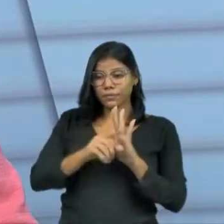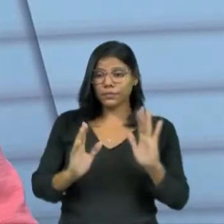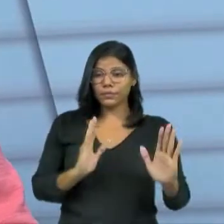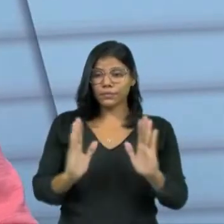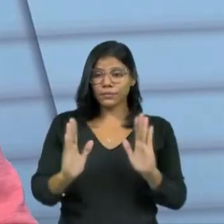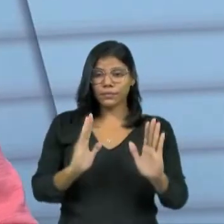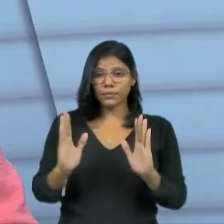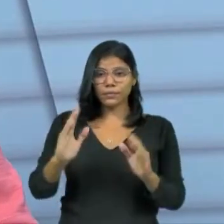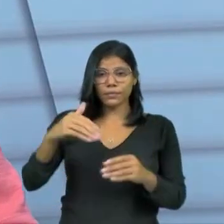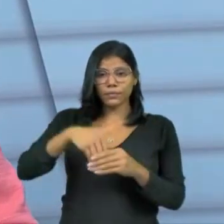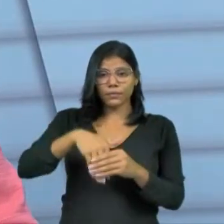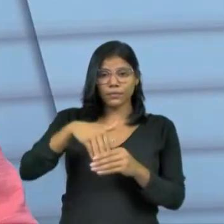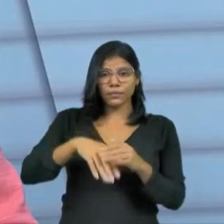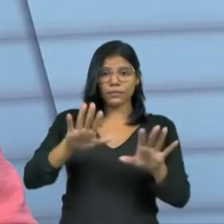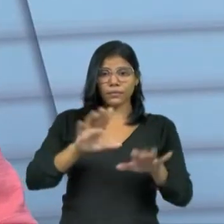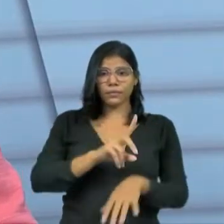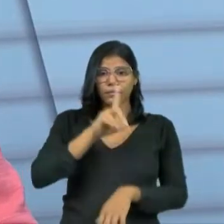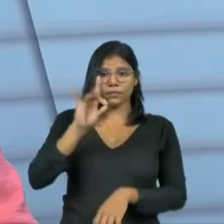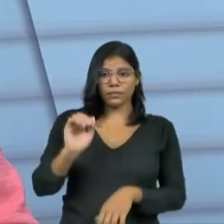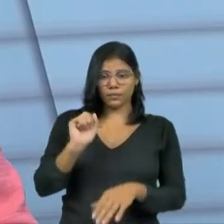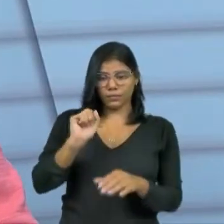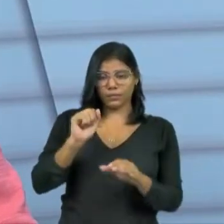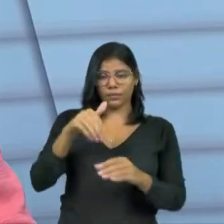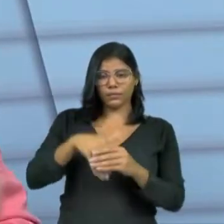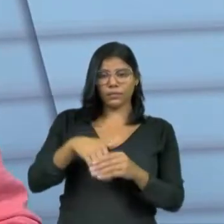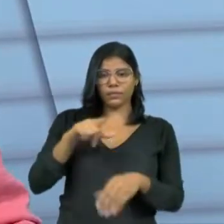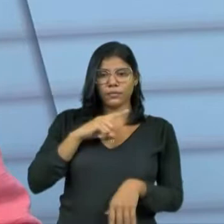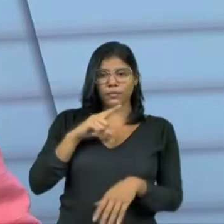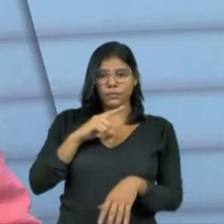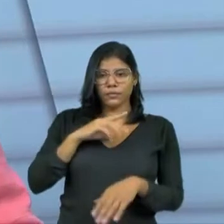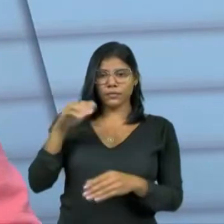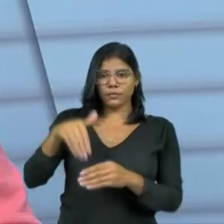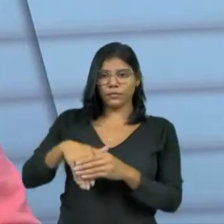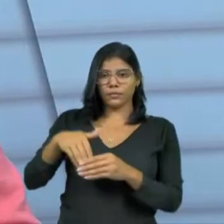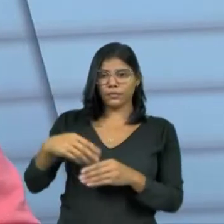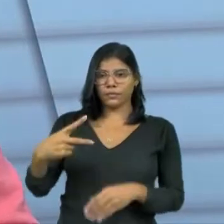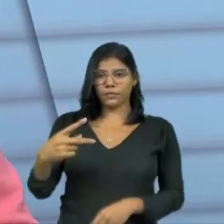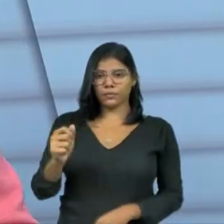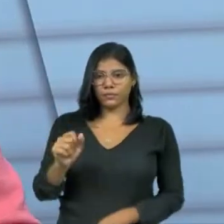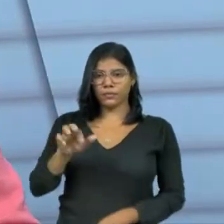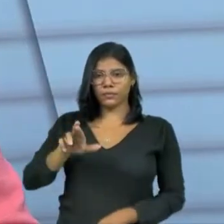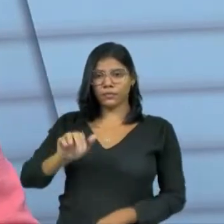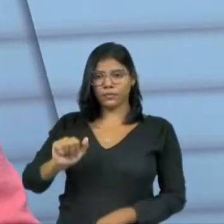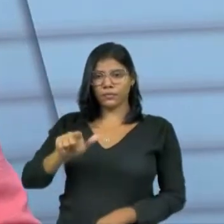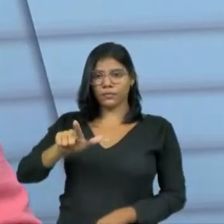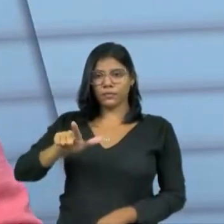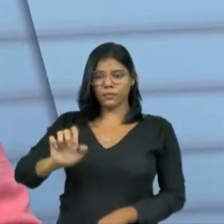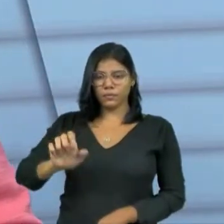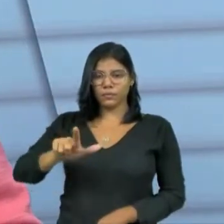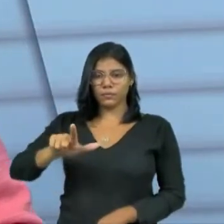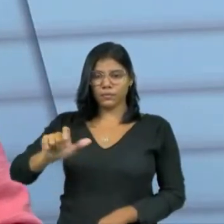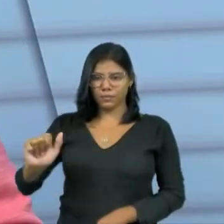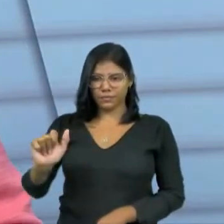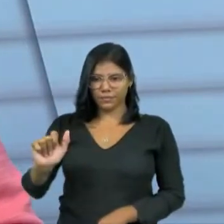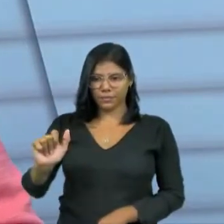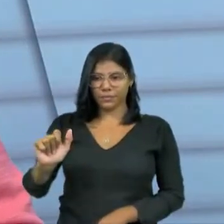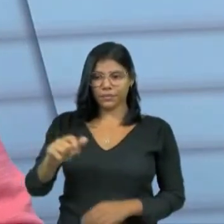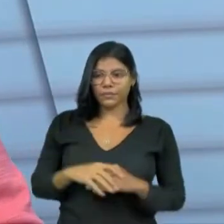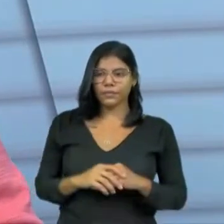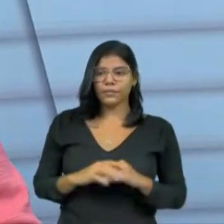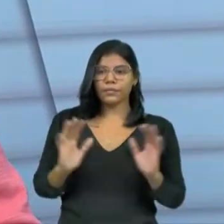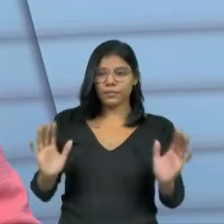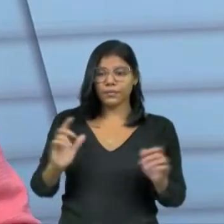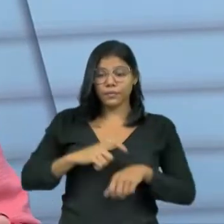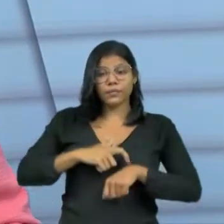eleição, a gente tem a votação paralela, que é aquela que verifica se está tudo ok. Então, assim, na hora da totalização dos